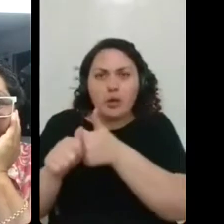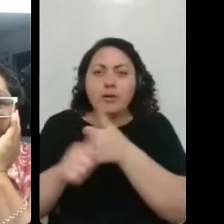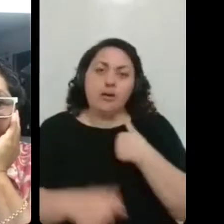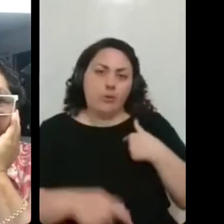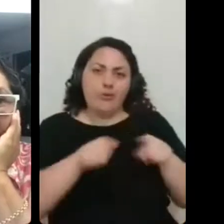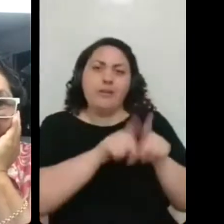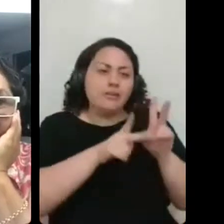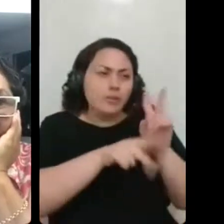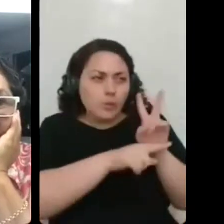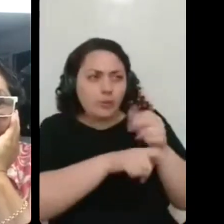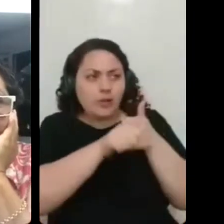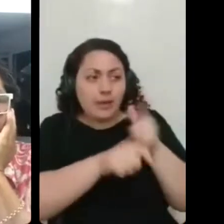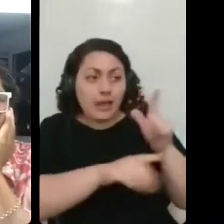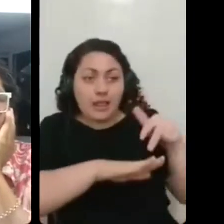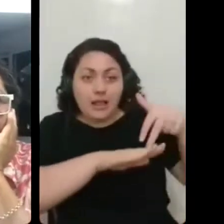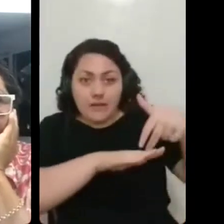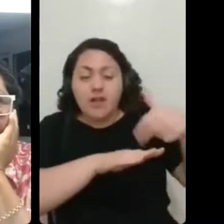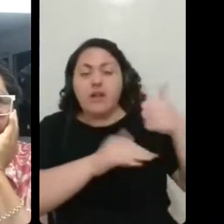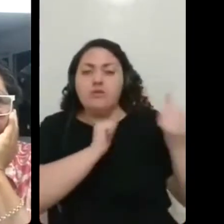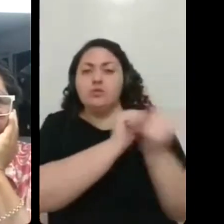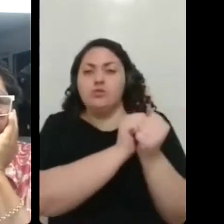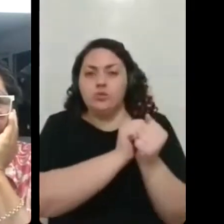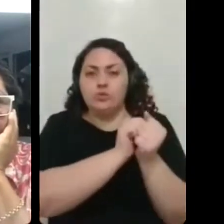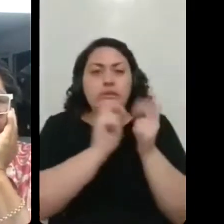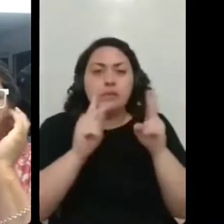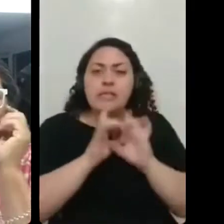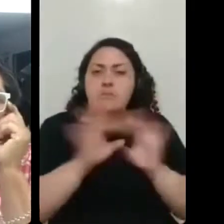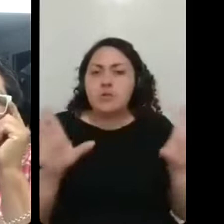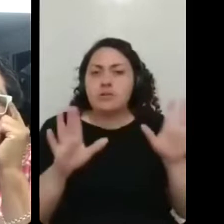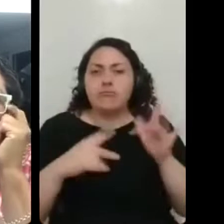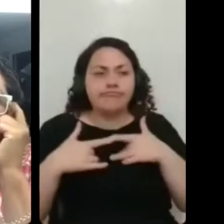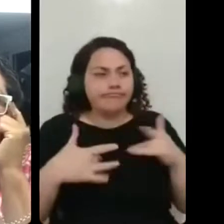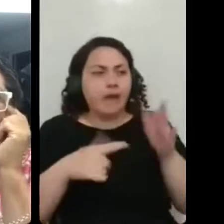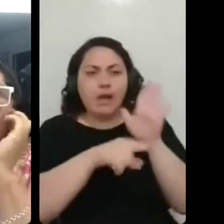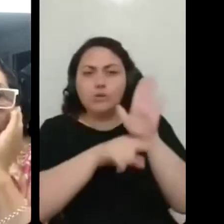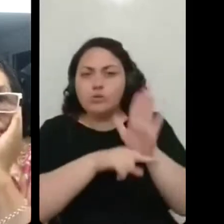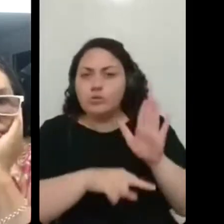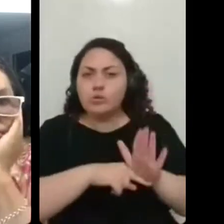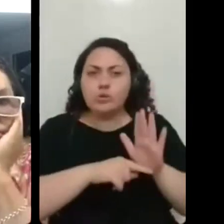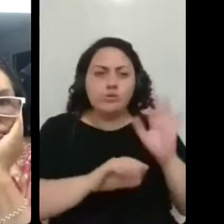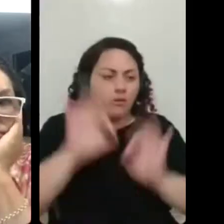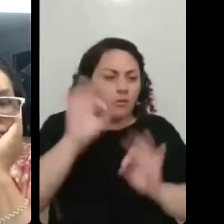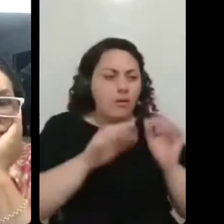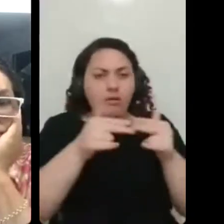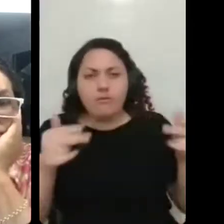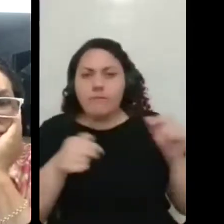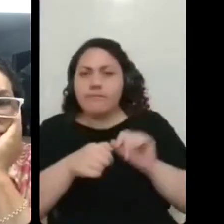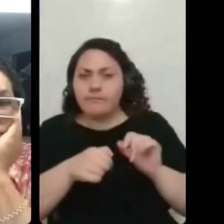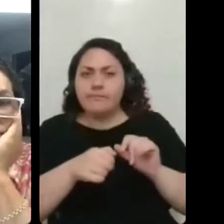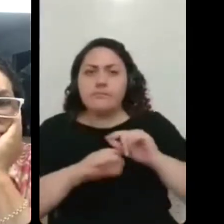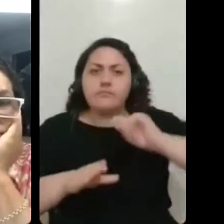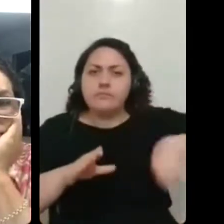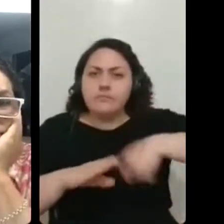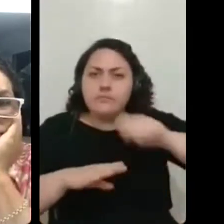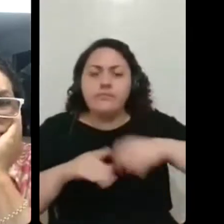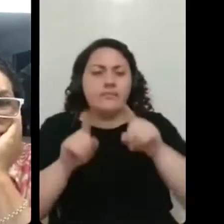vai junto, sabe? De estar à disposição de fazer as tarefas, de fazer comida, de fazer tudo.